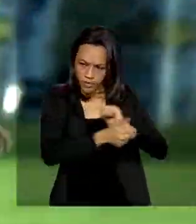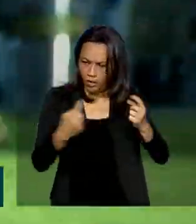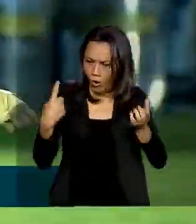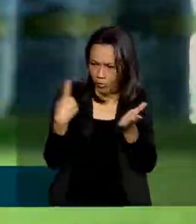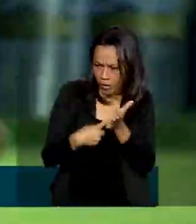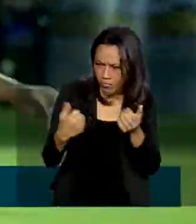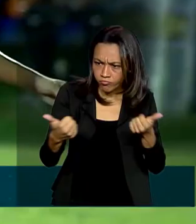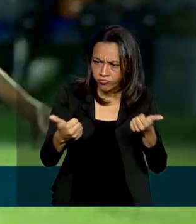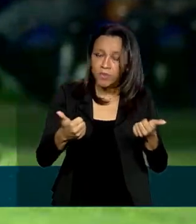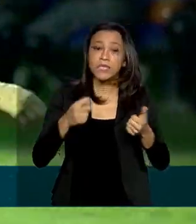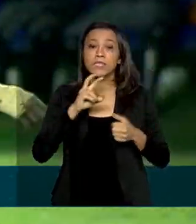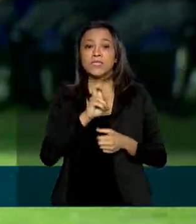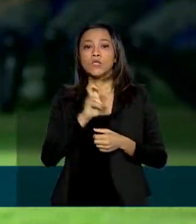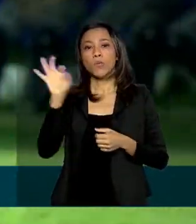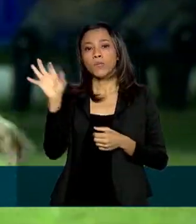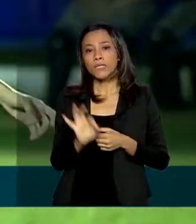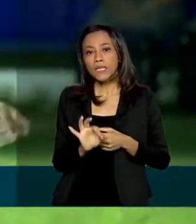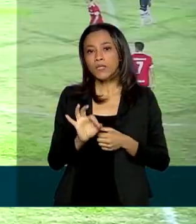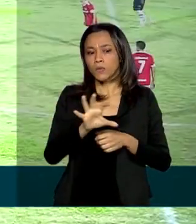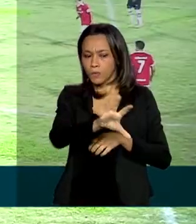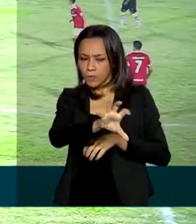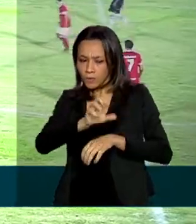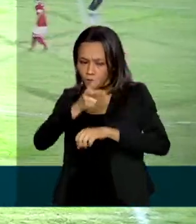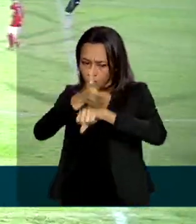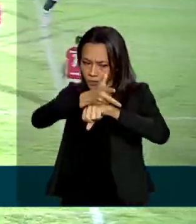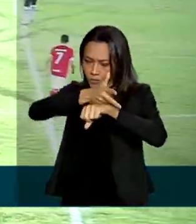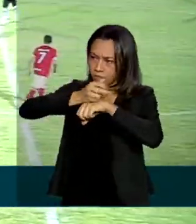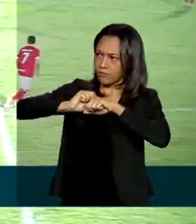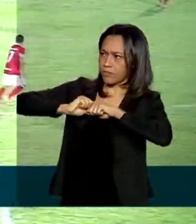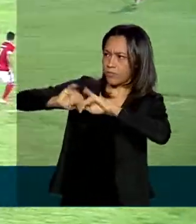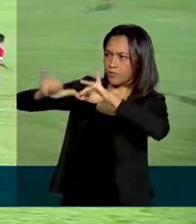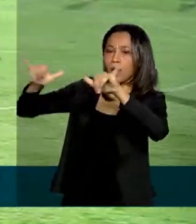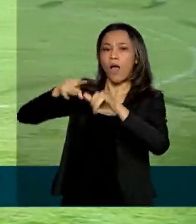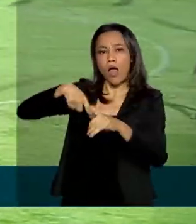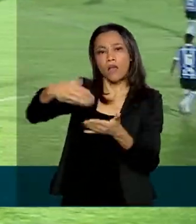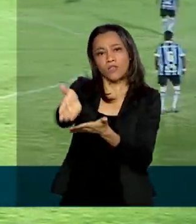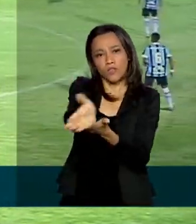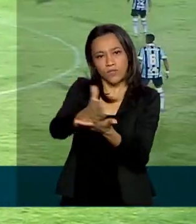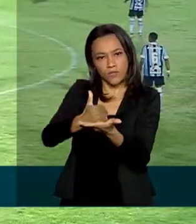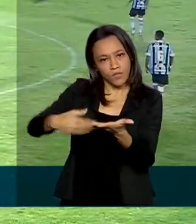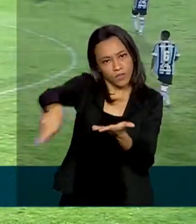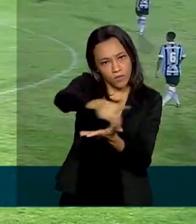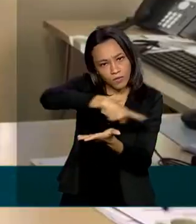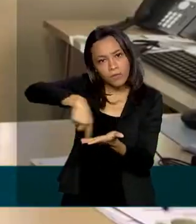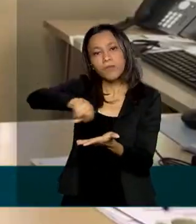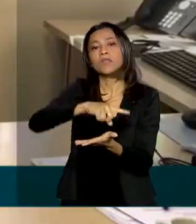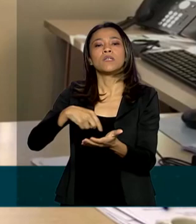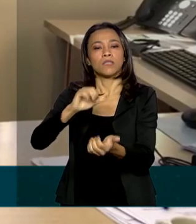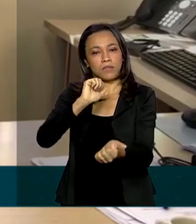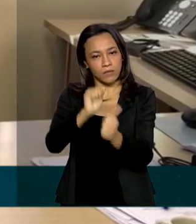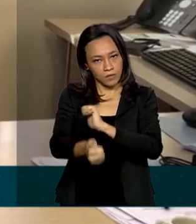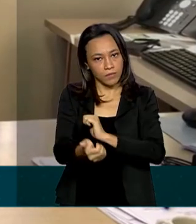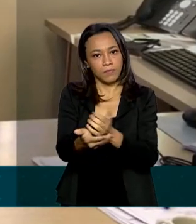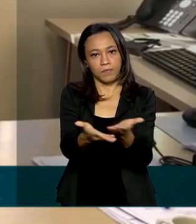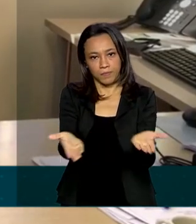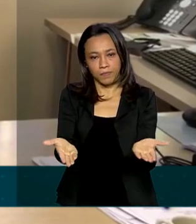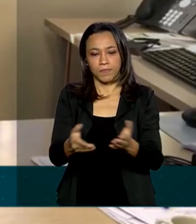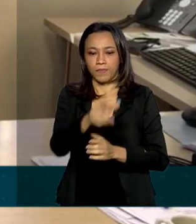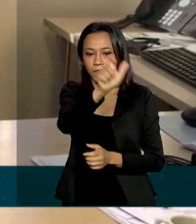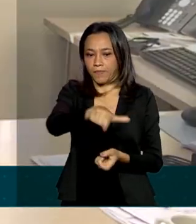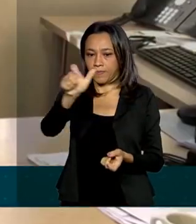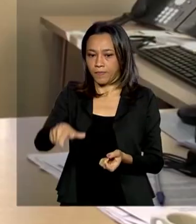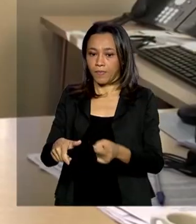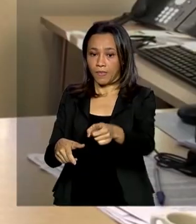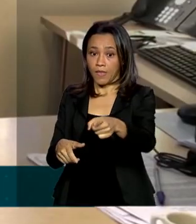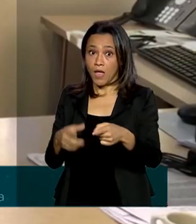do valor arrecadado com a transmissão do jogo deverão ser distribuídos entre os atletas. É uma injeção de recursos como nunca